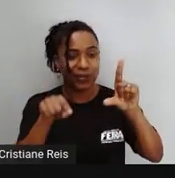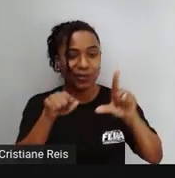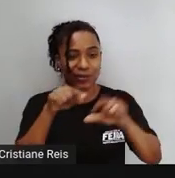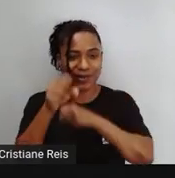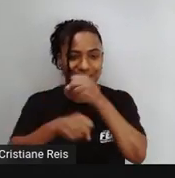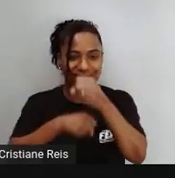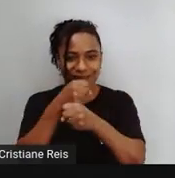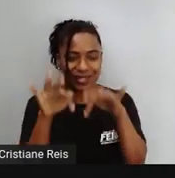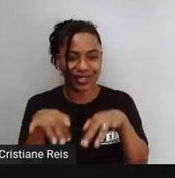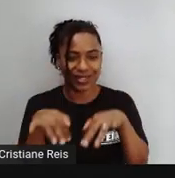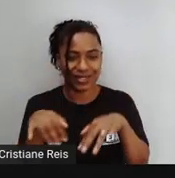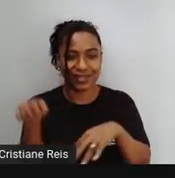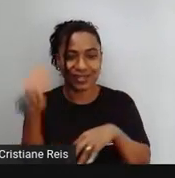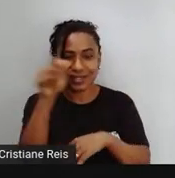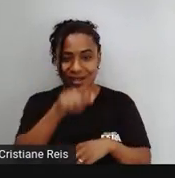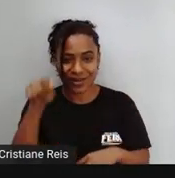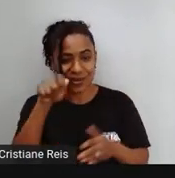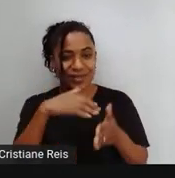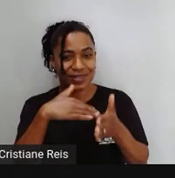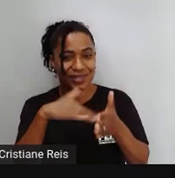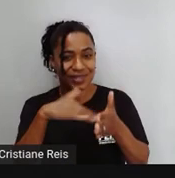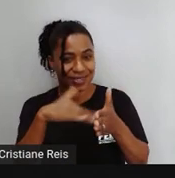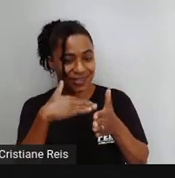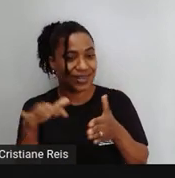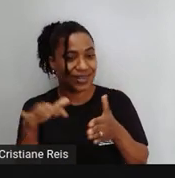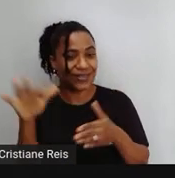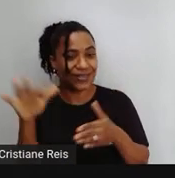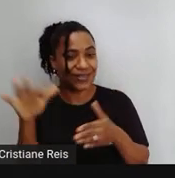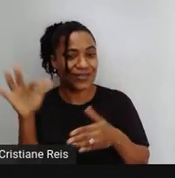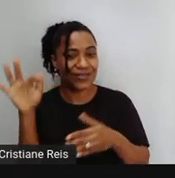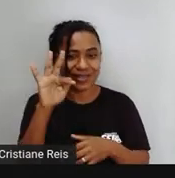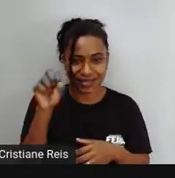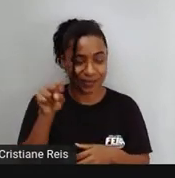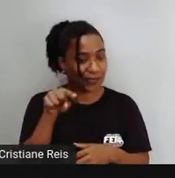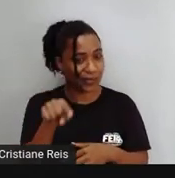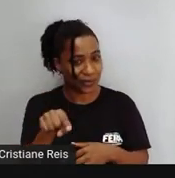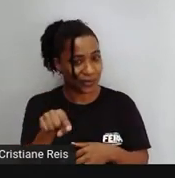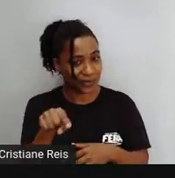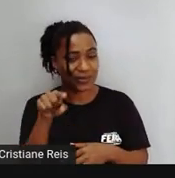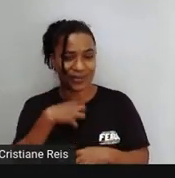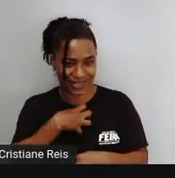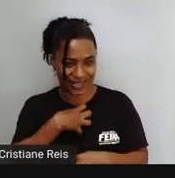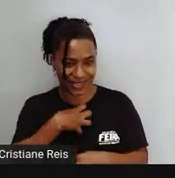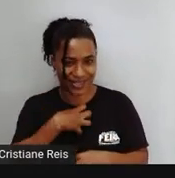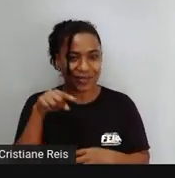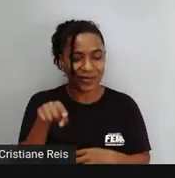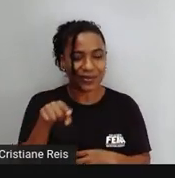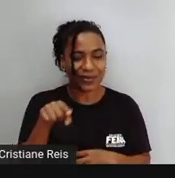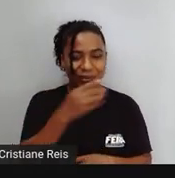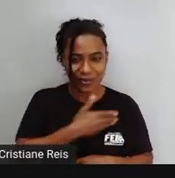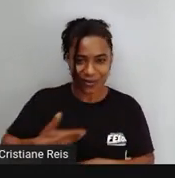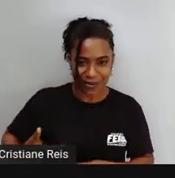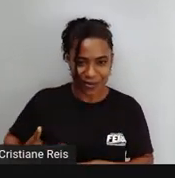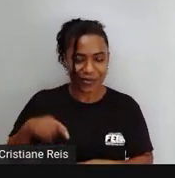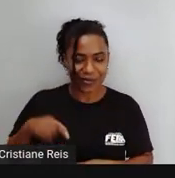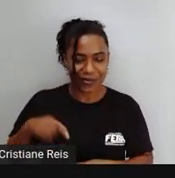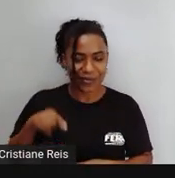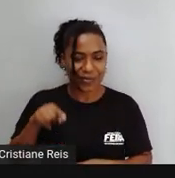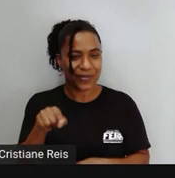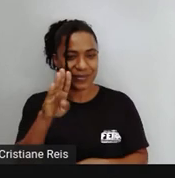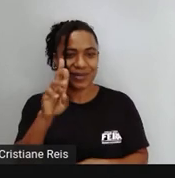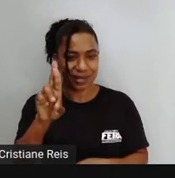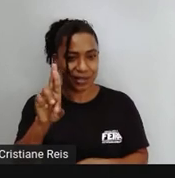Arroba Seduc.feiradesantana .ba.gov.br Ou para nosso